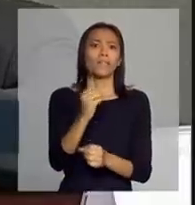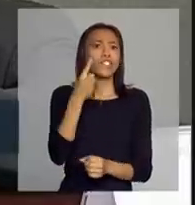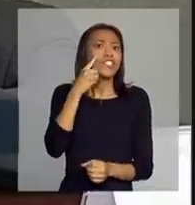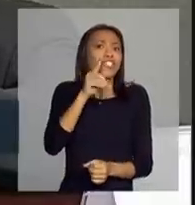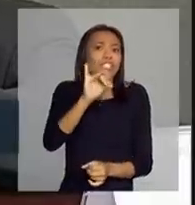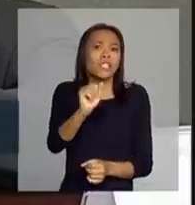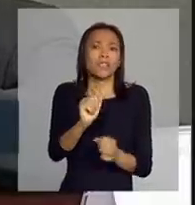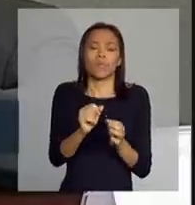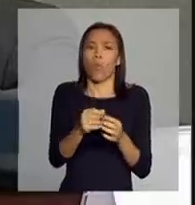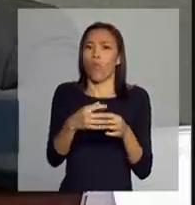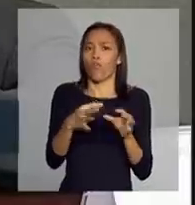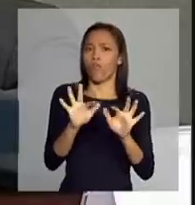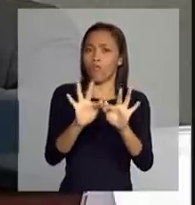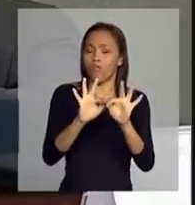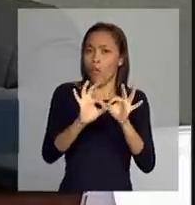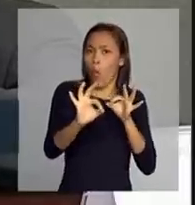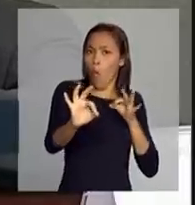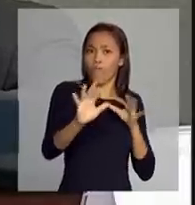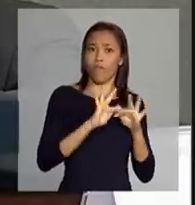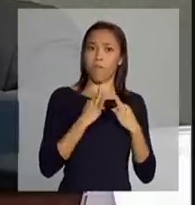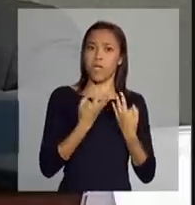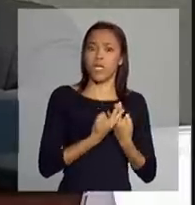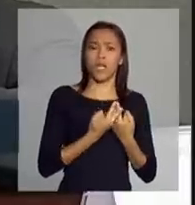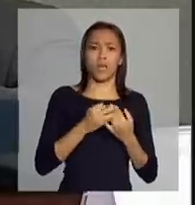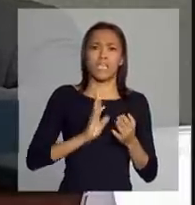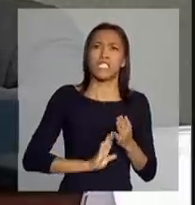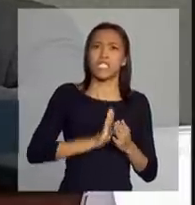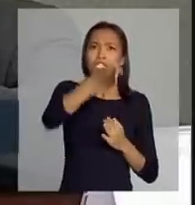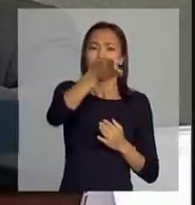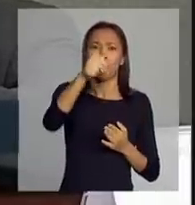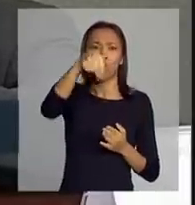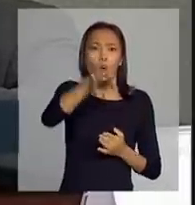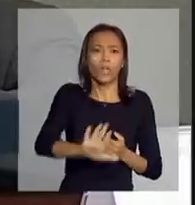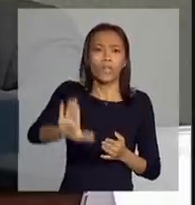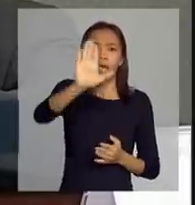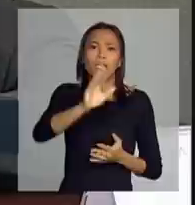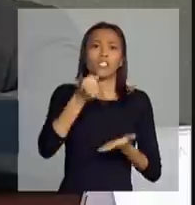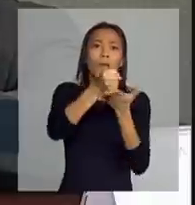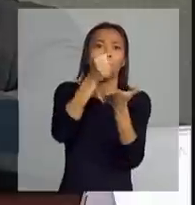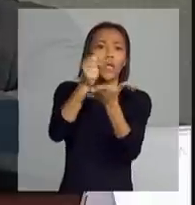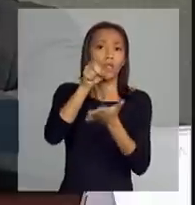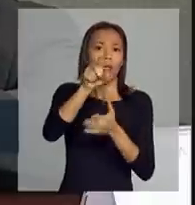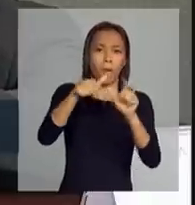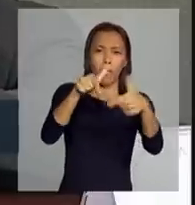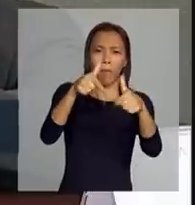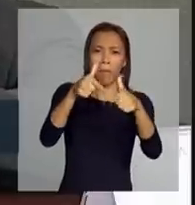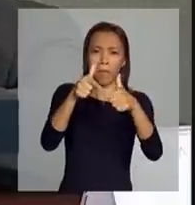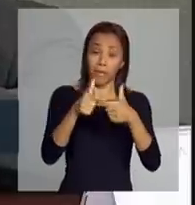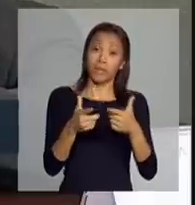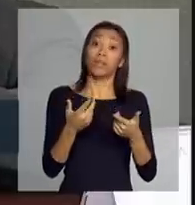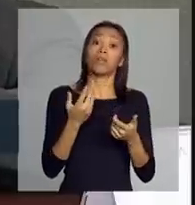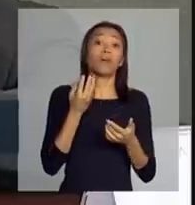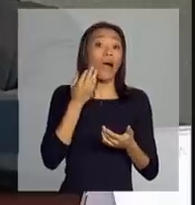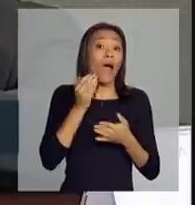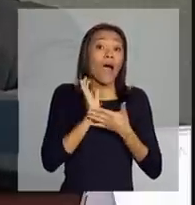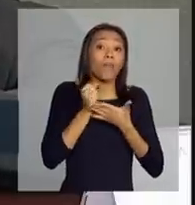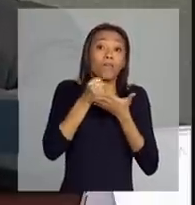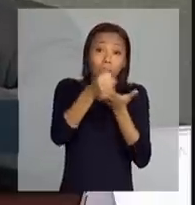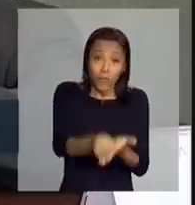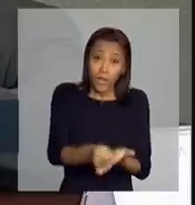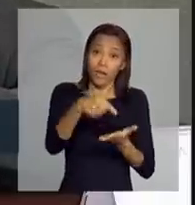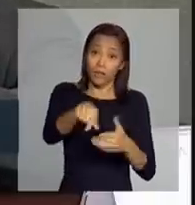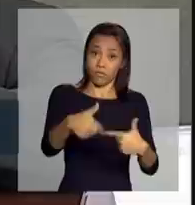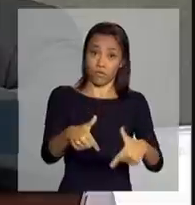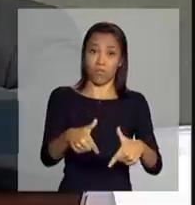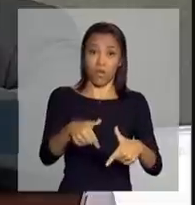família, atuando lá na ponta, lá no Nordeste, procurando realmente responder as demandas que essa empresa tem tido.